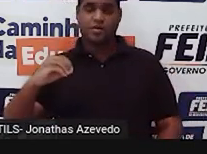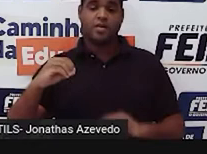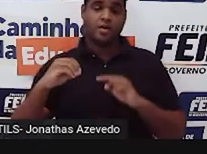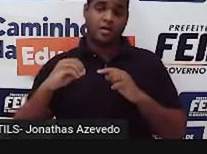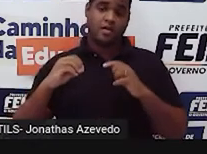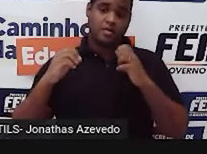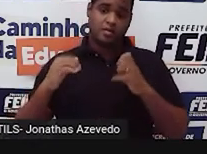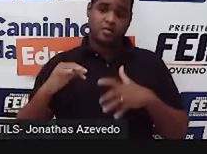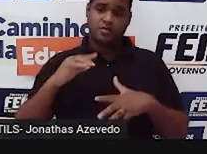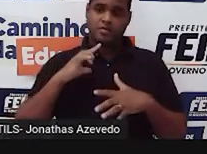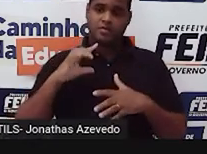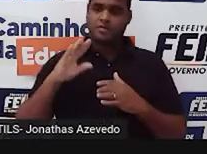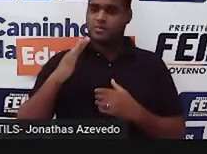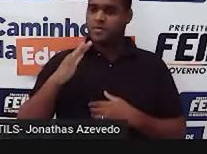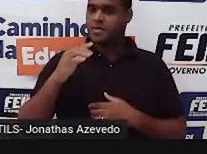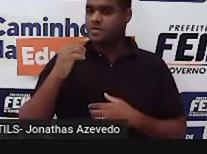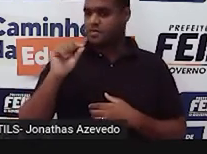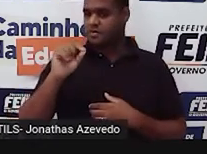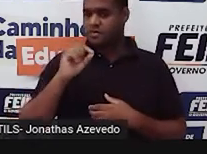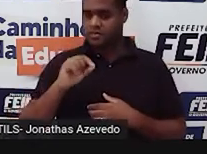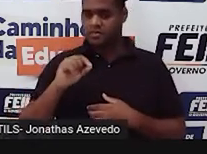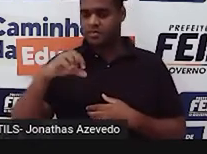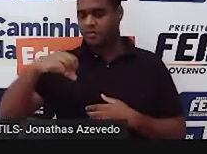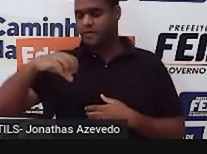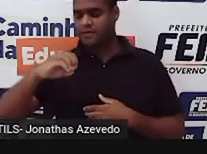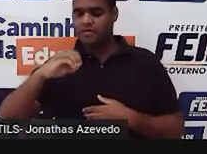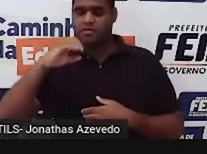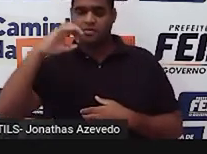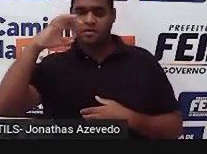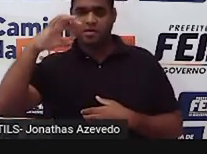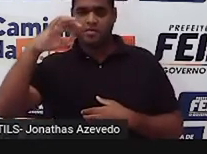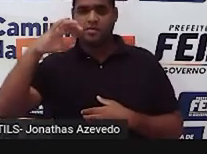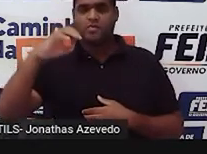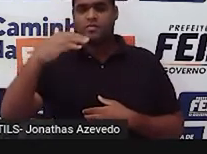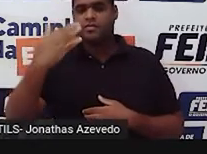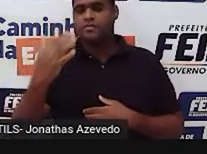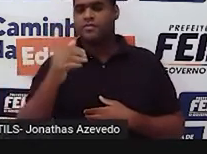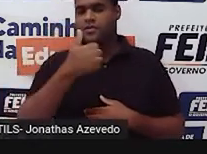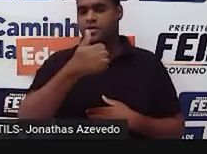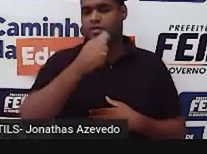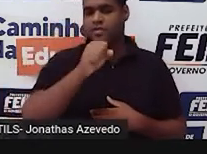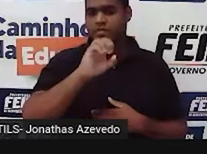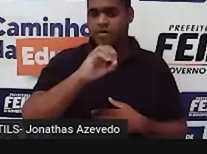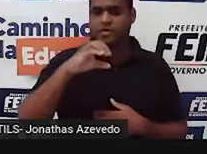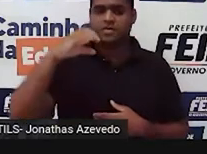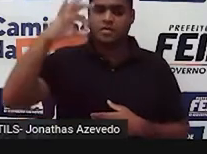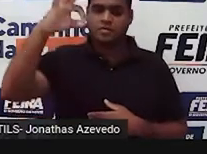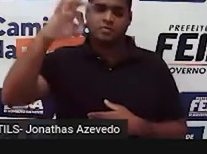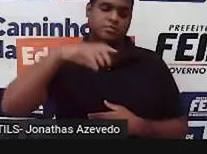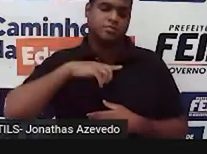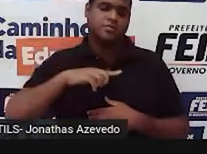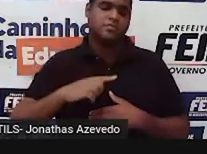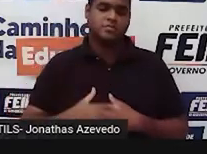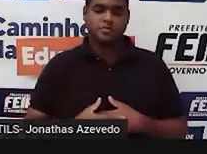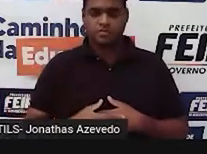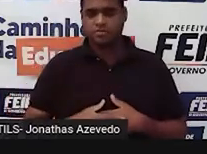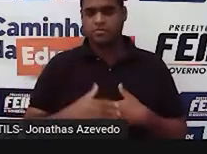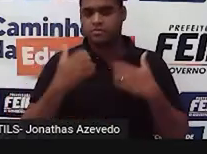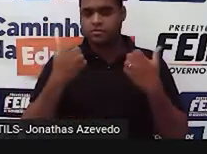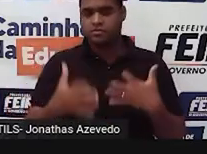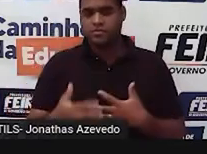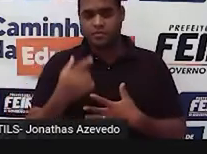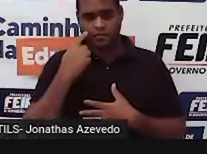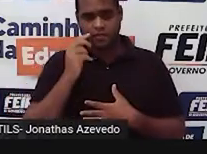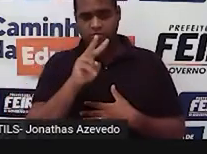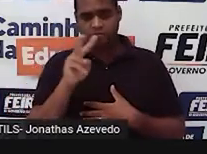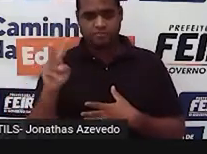ângulos que ficam entre 90 graus e 180 graus. Então, olha para os